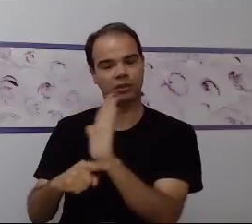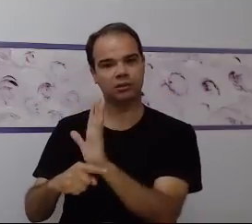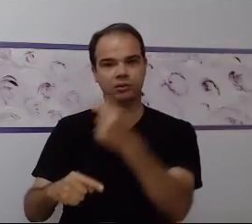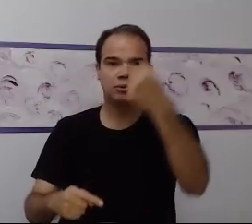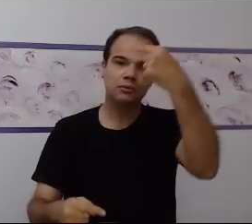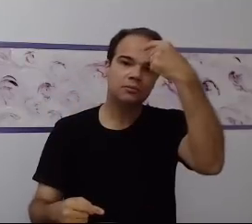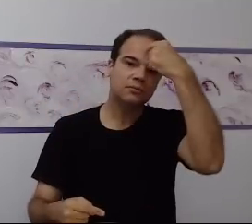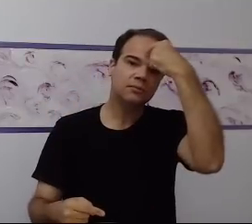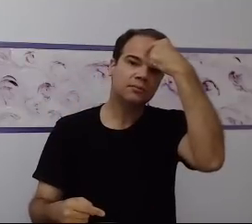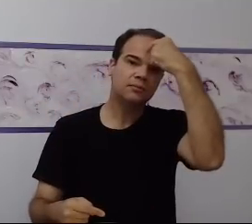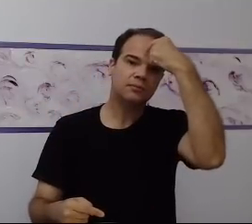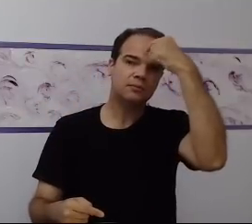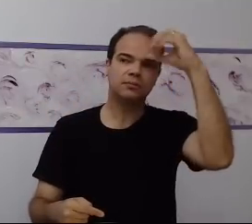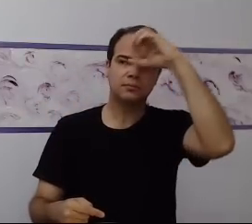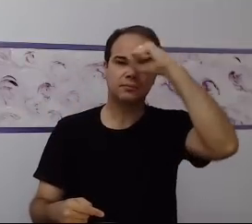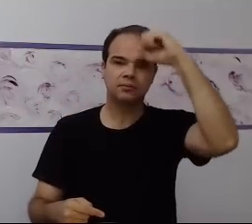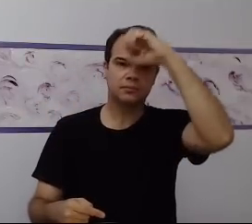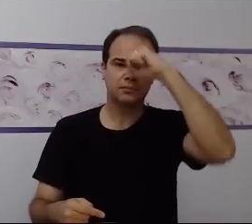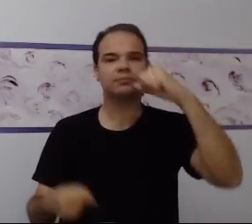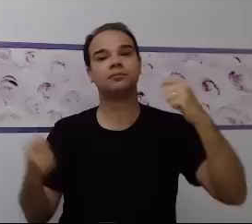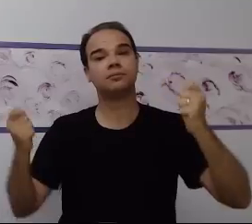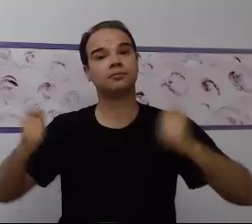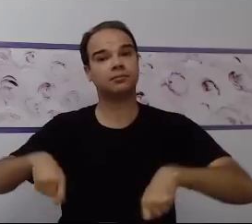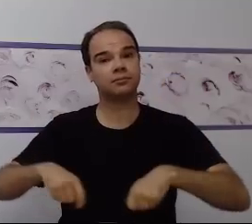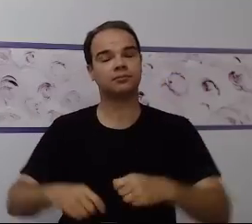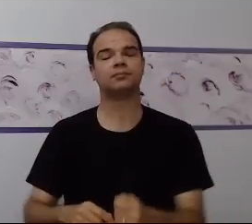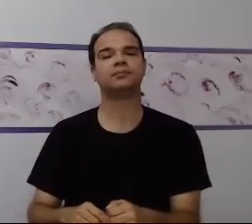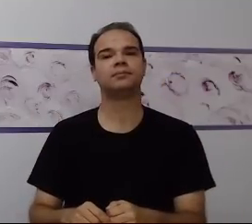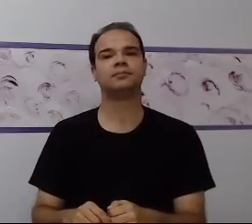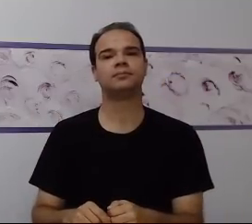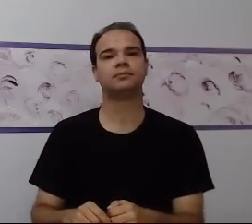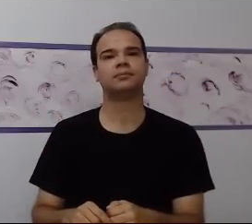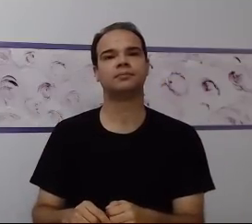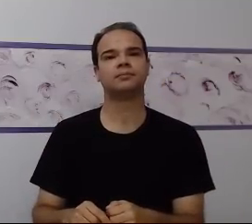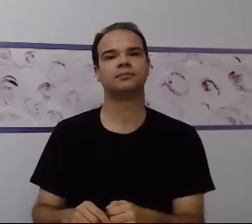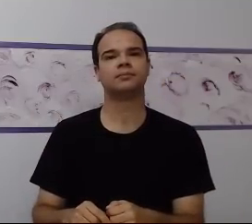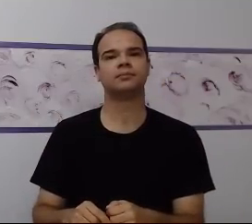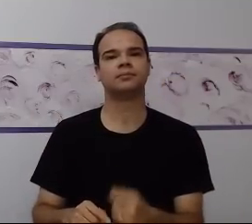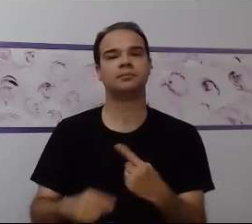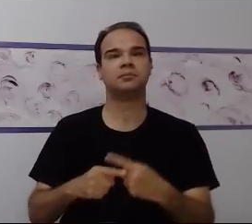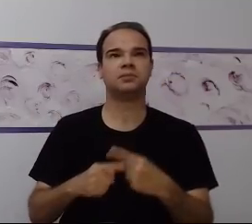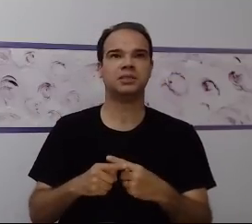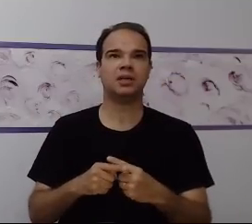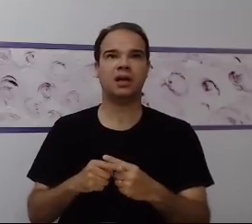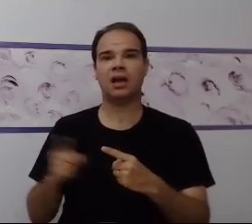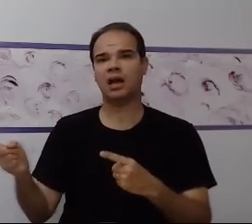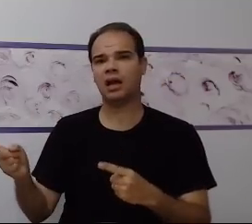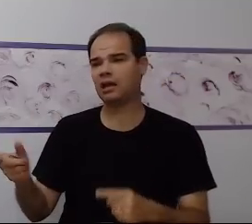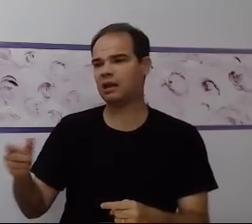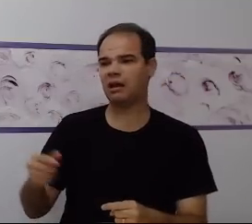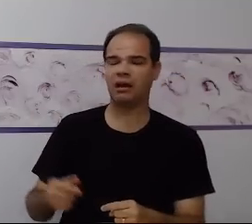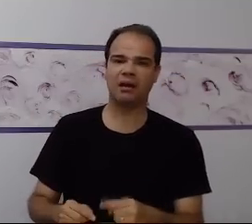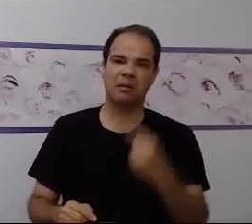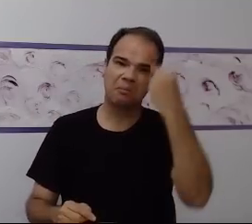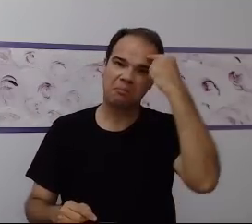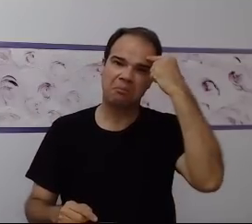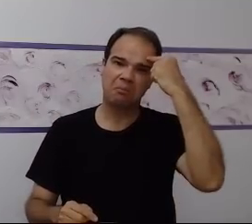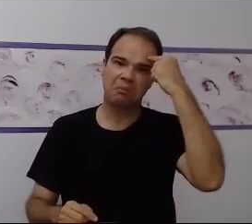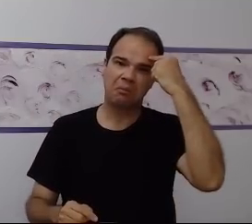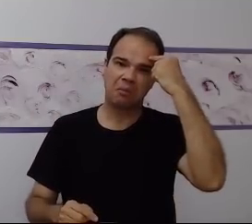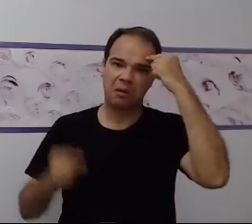neurológica de aprendizagem, né? Porque a gente fala, ah, é um transtorno do neurodesenvolvimento. Então, é um